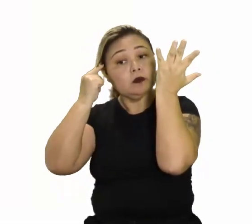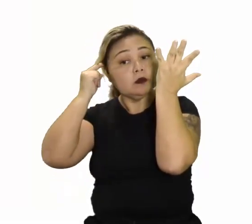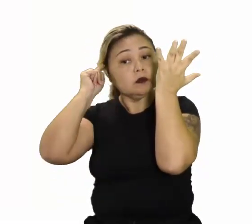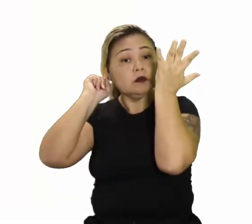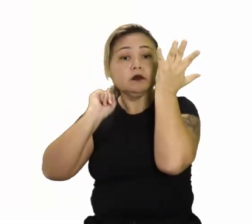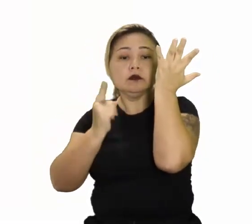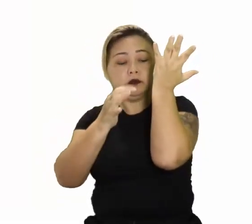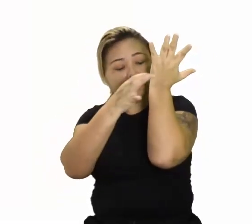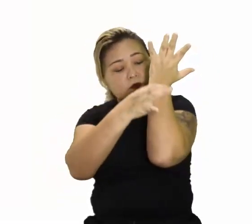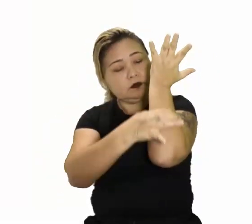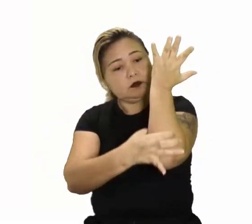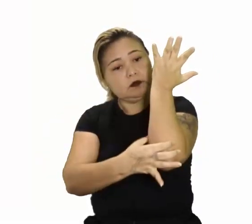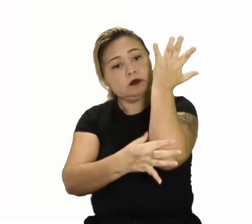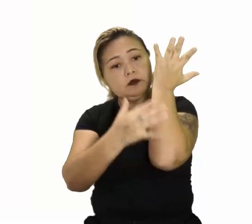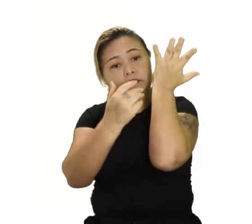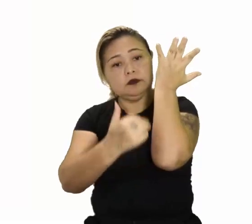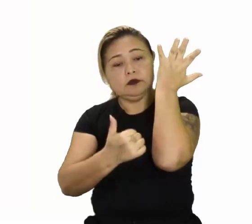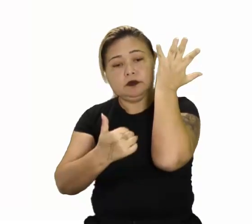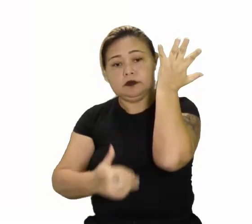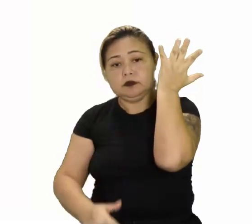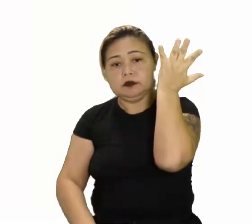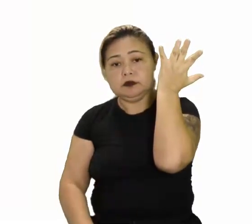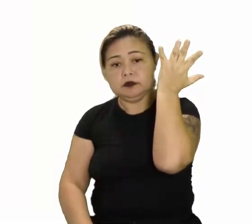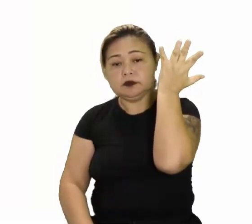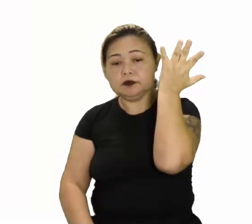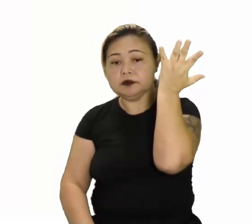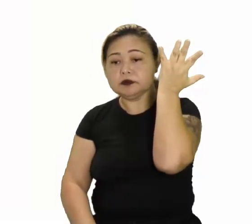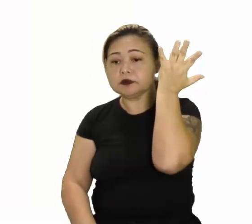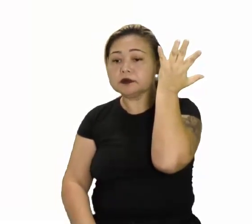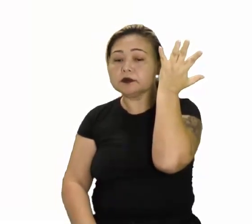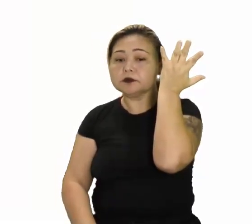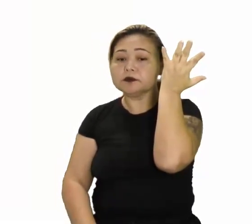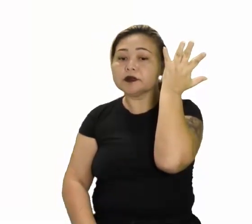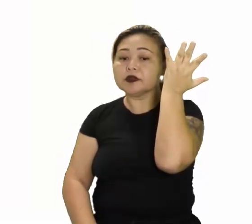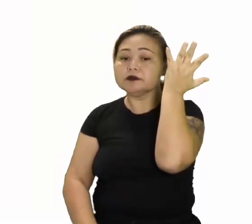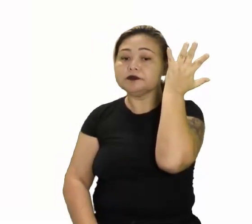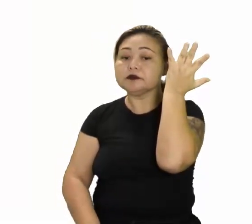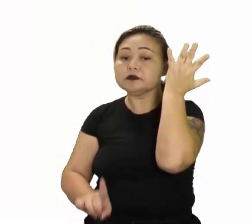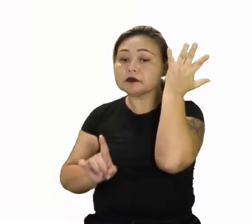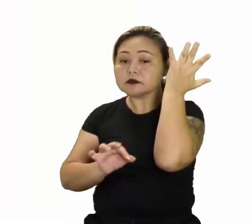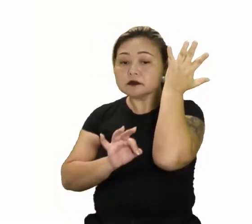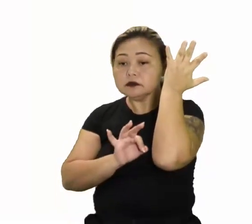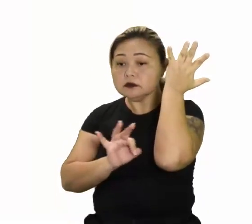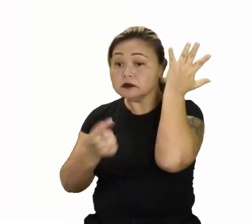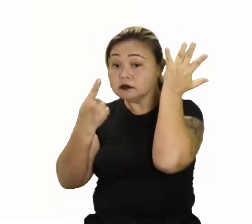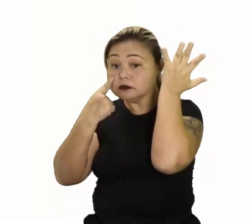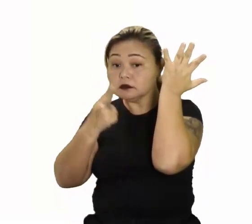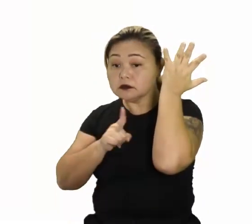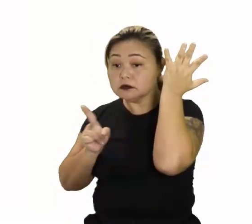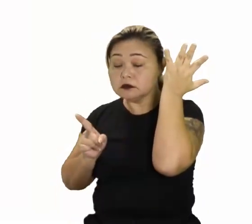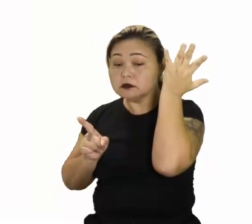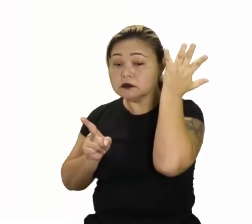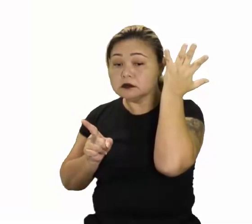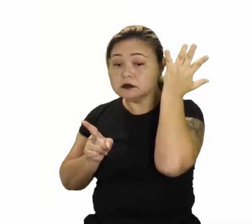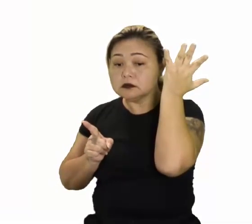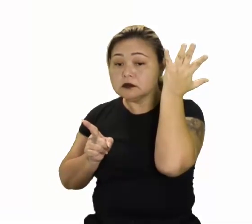identificar devido um pouco à figura. Mas o distanciamento que a gente está vendo aqui.